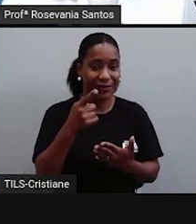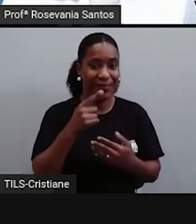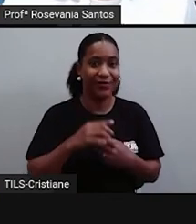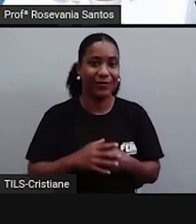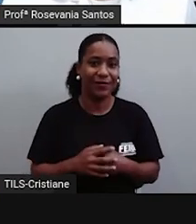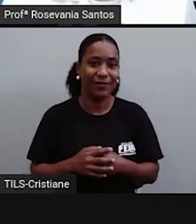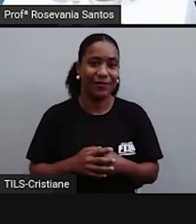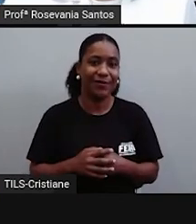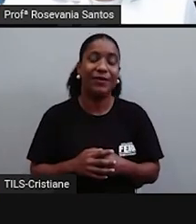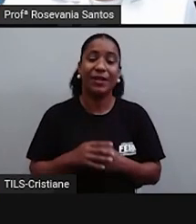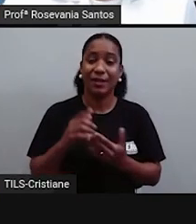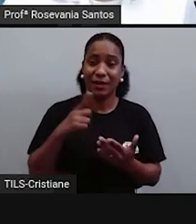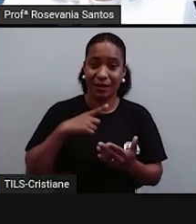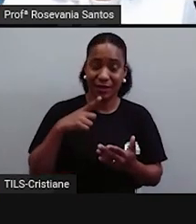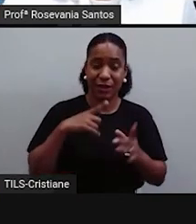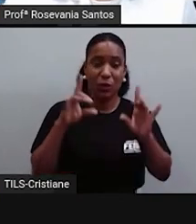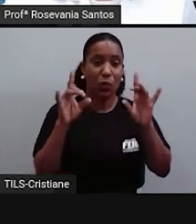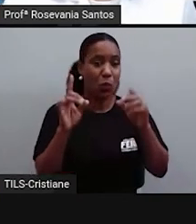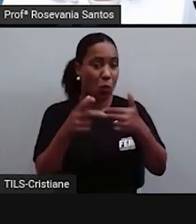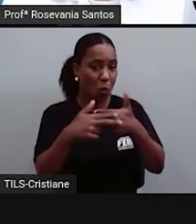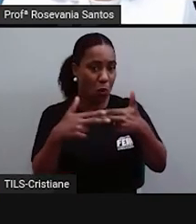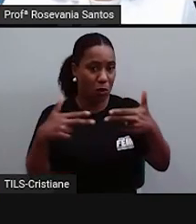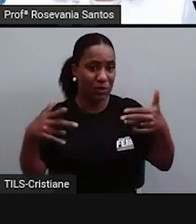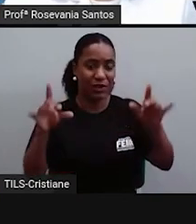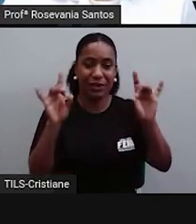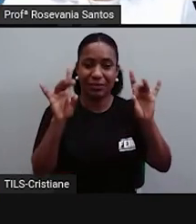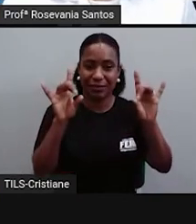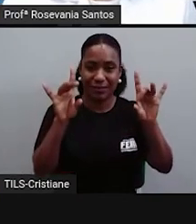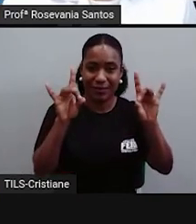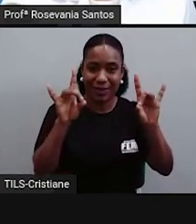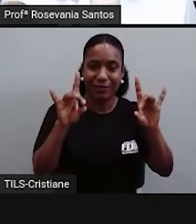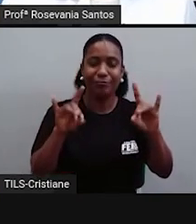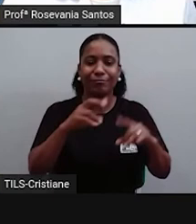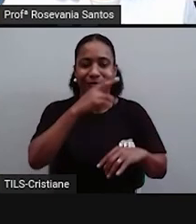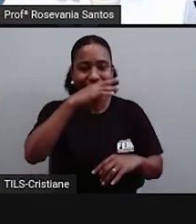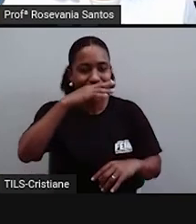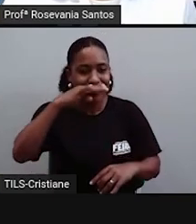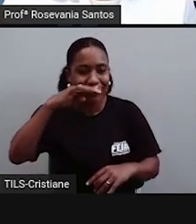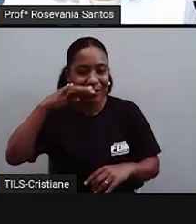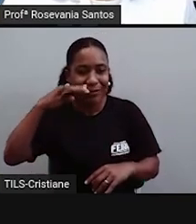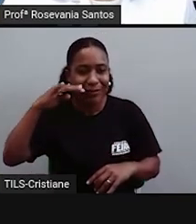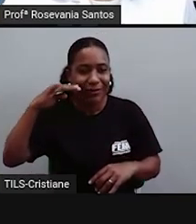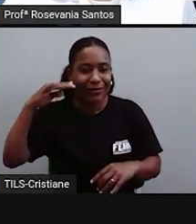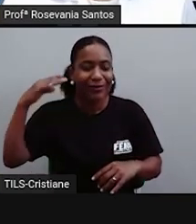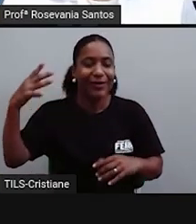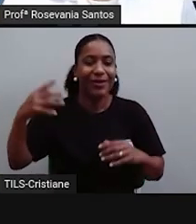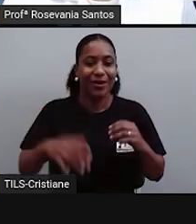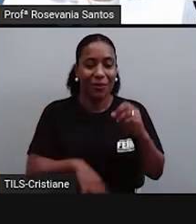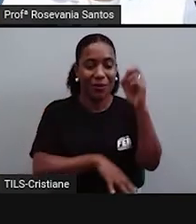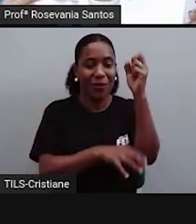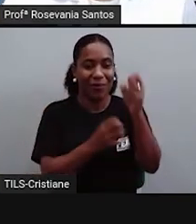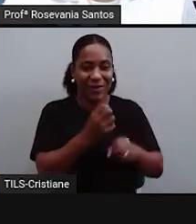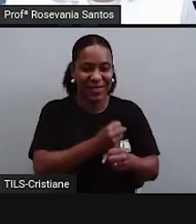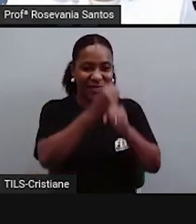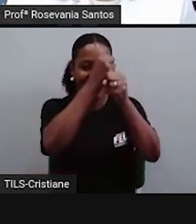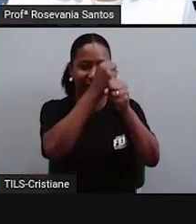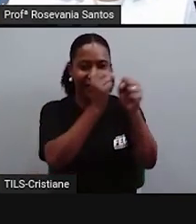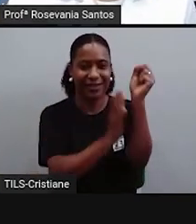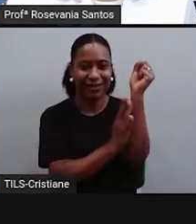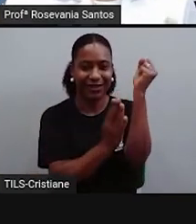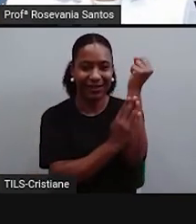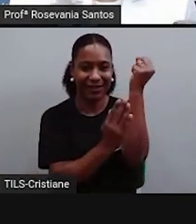algumas especiarias que a gente tinha. Como a canela, alguns tipos de raízes. Alguns tipos de